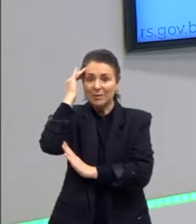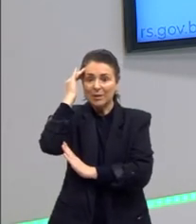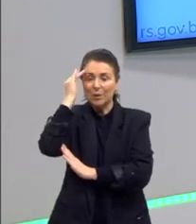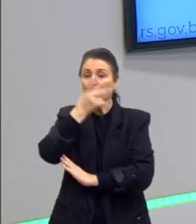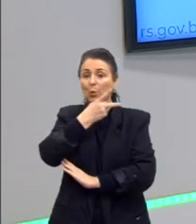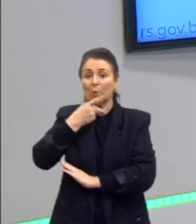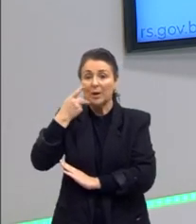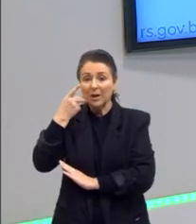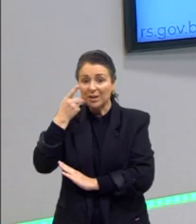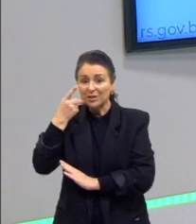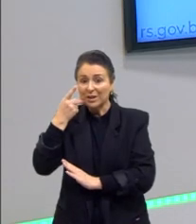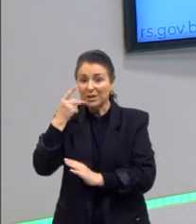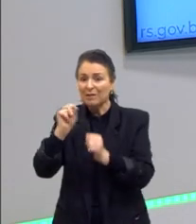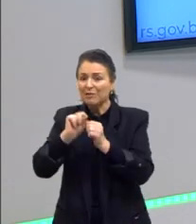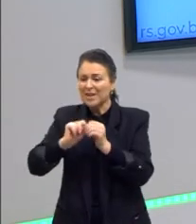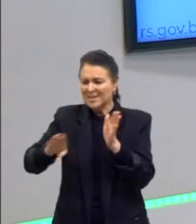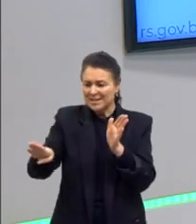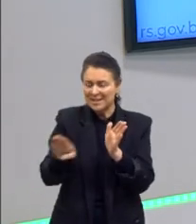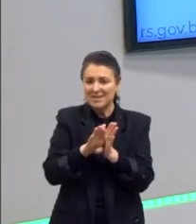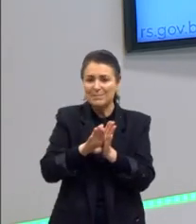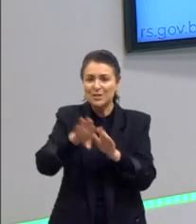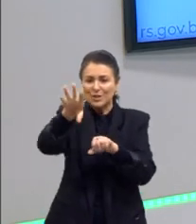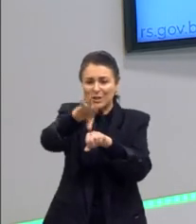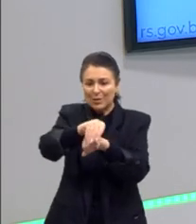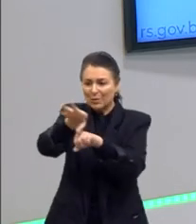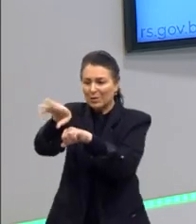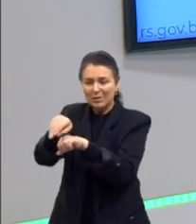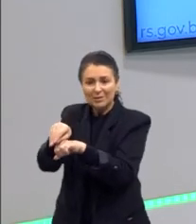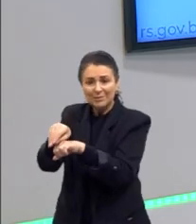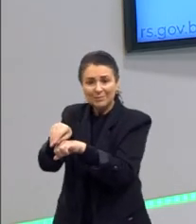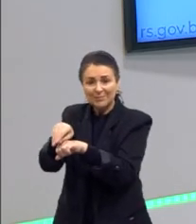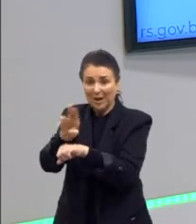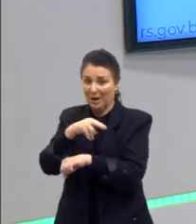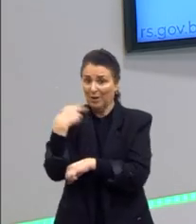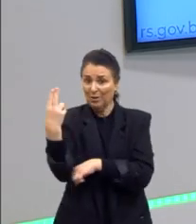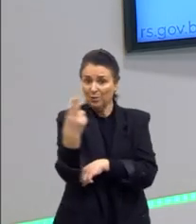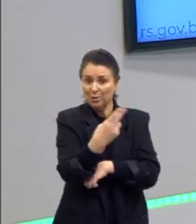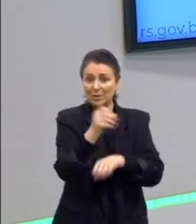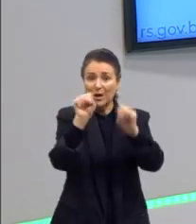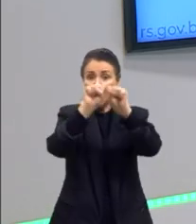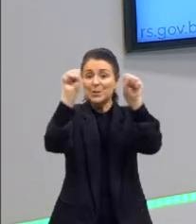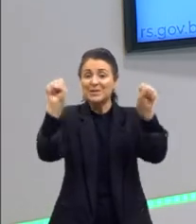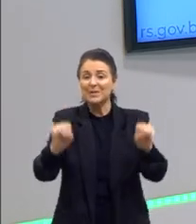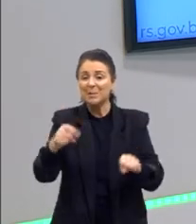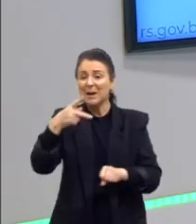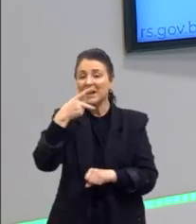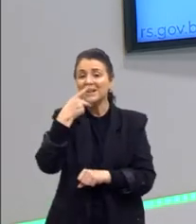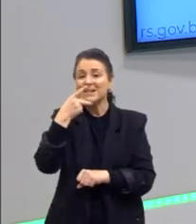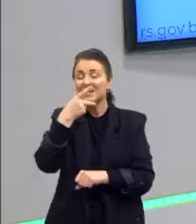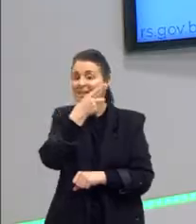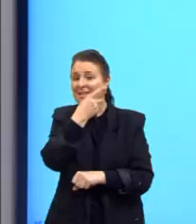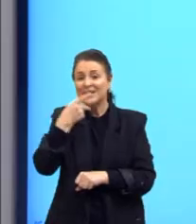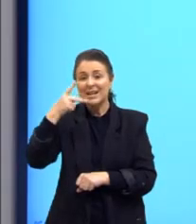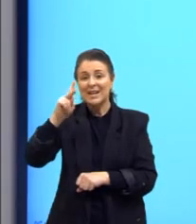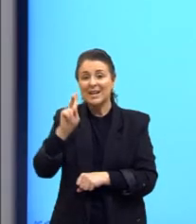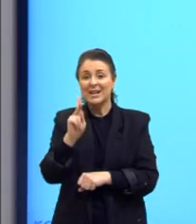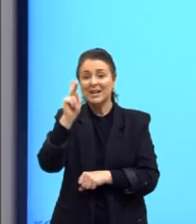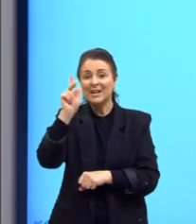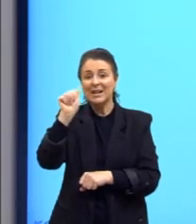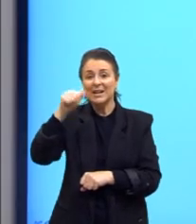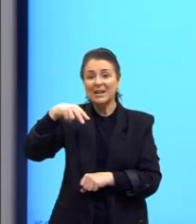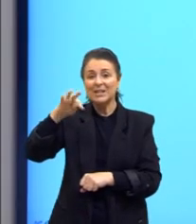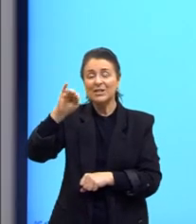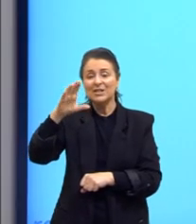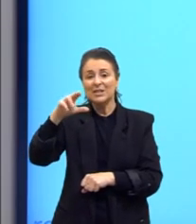no nosso entendimento. Essa é uma descoberta, essa é um sistema kantiano bem interessante. Então, ele fala aqui, nós temos ideias